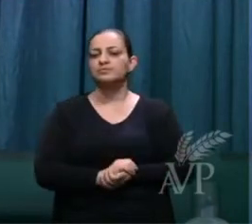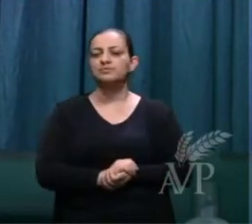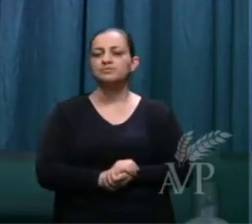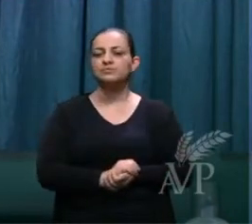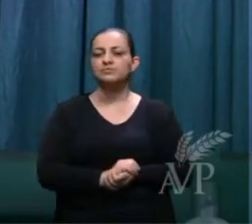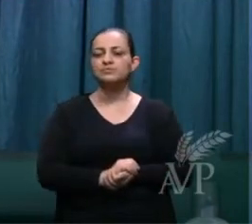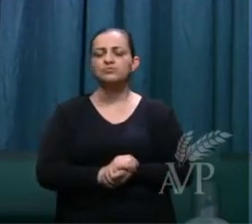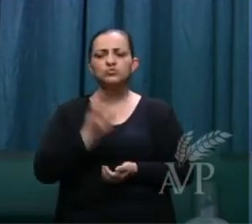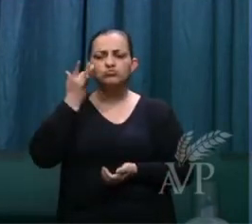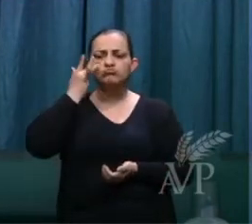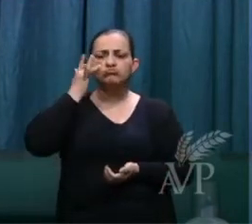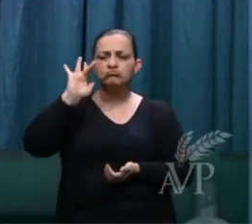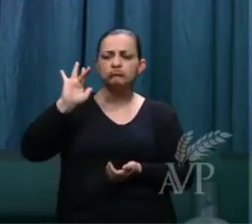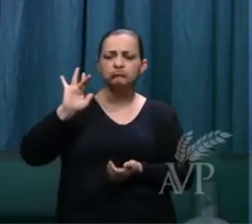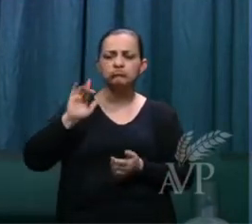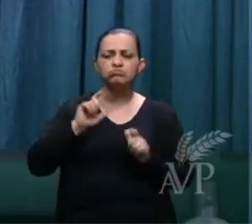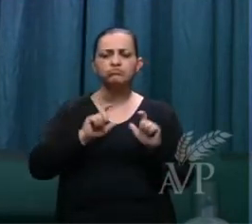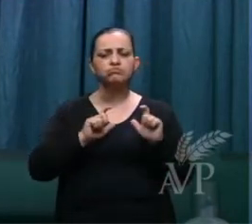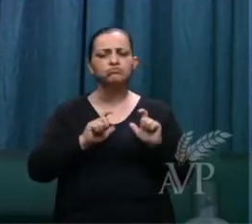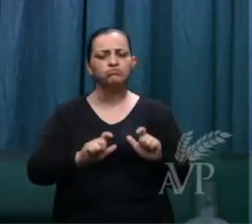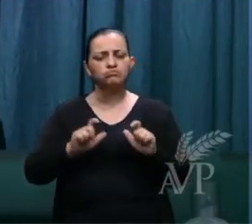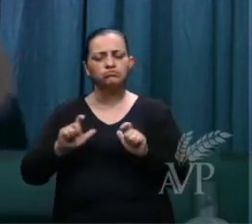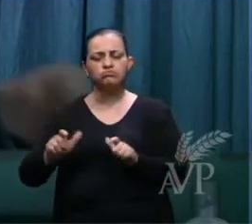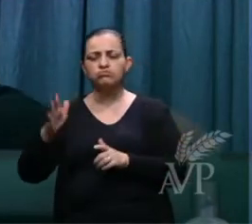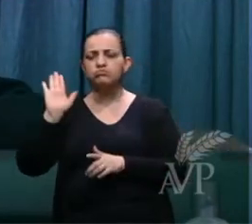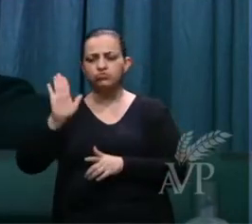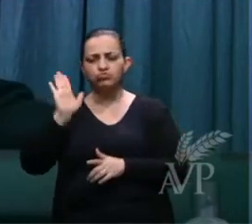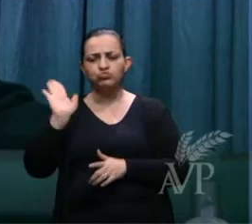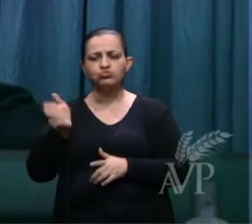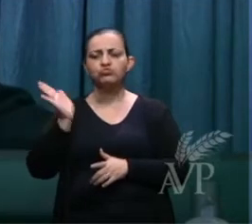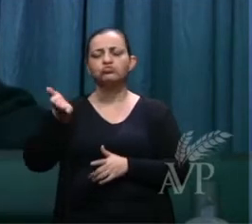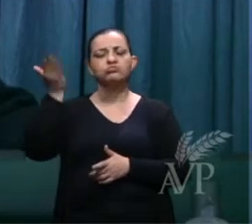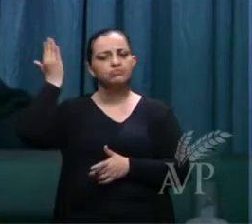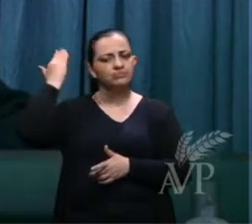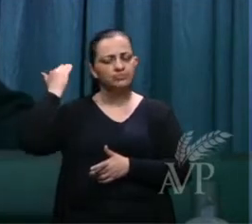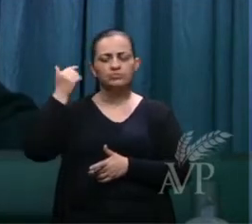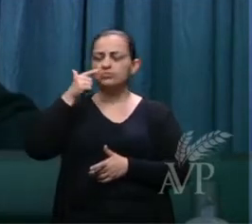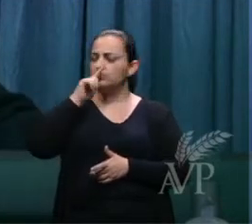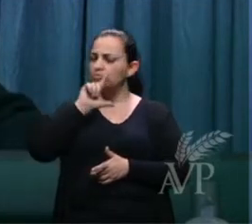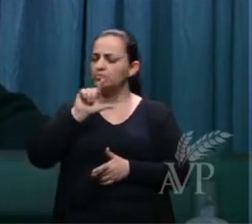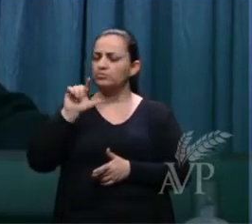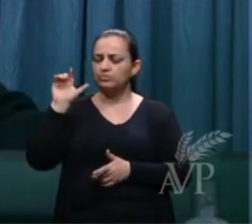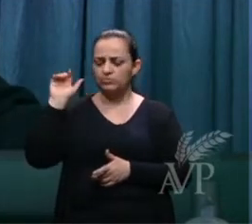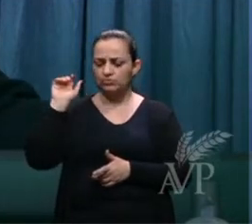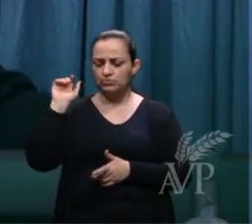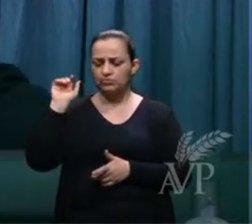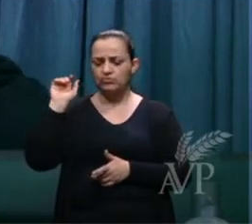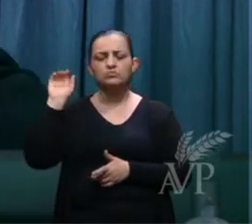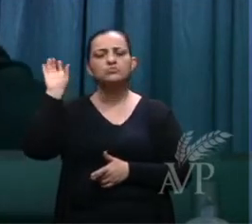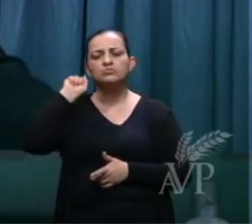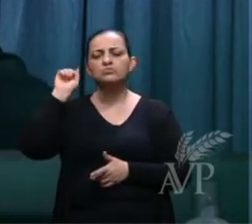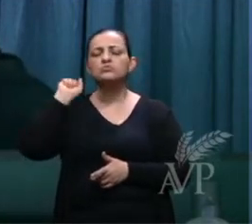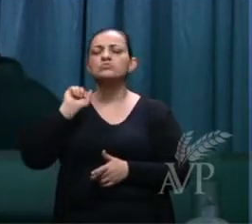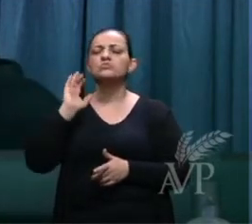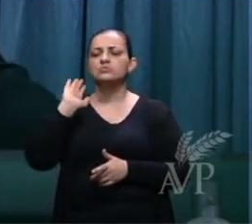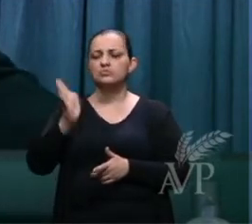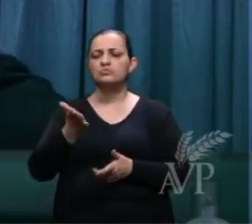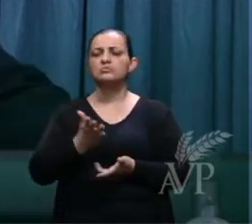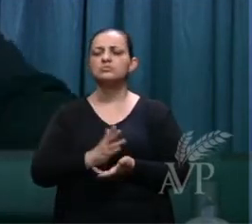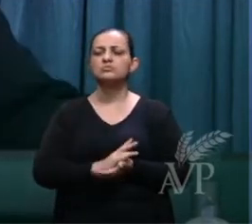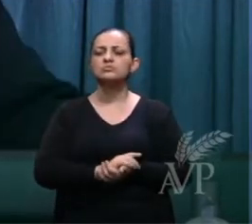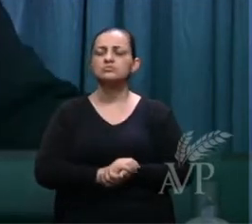Eu não sei onde eu estava ouvindo, creio que é naquelas